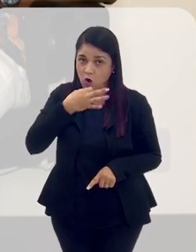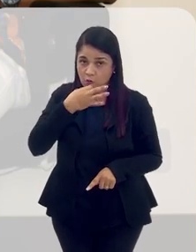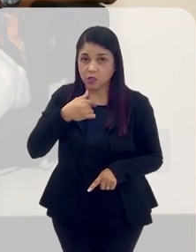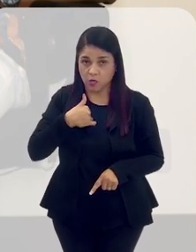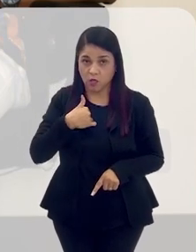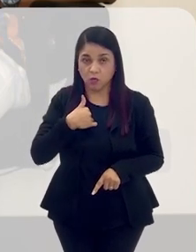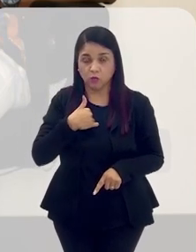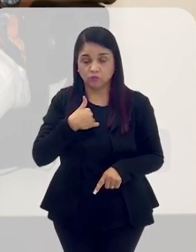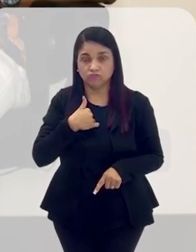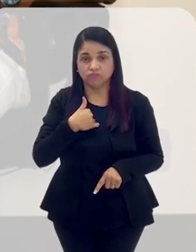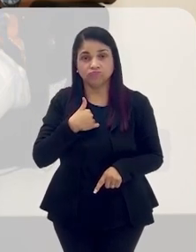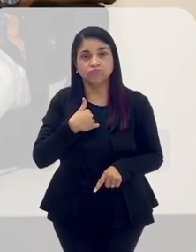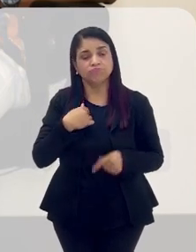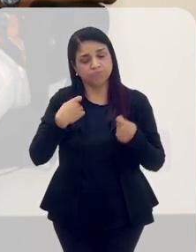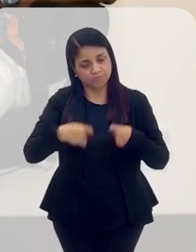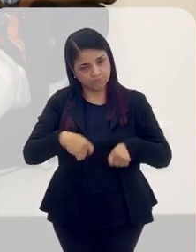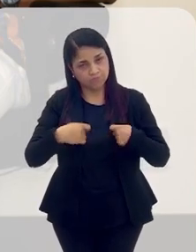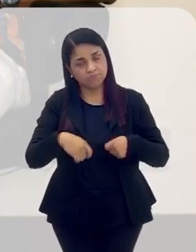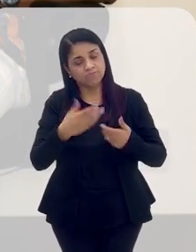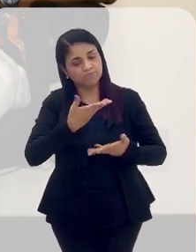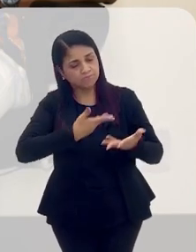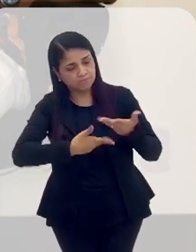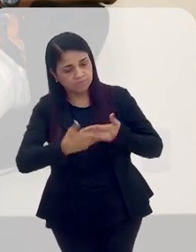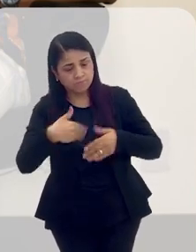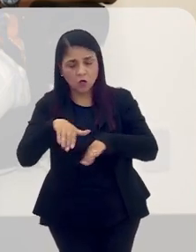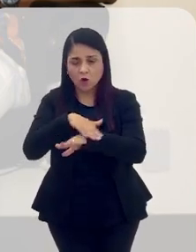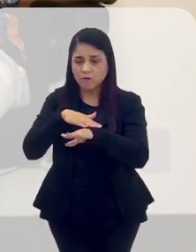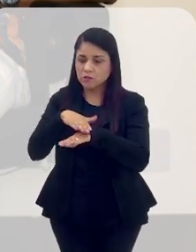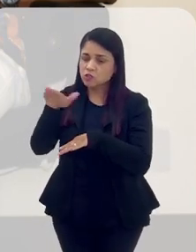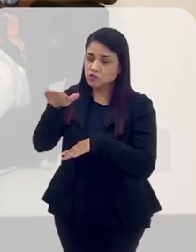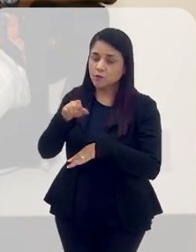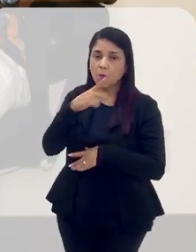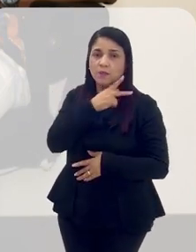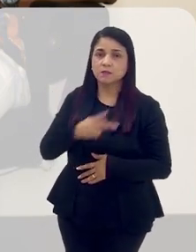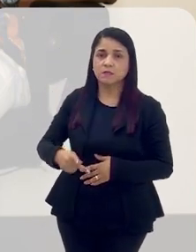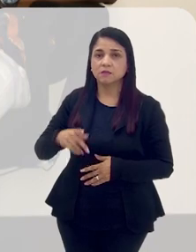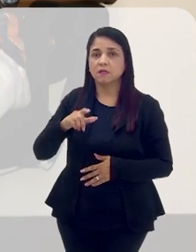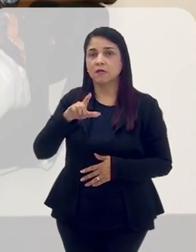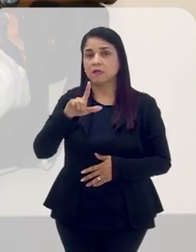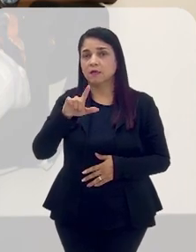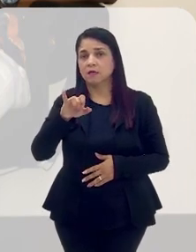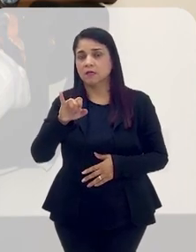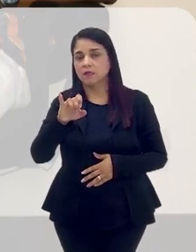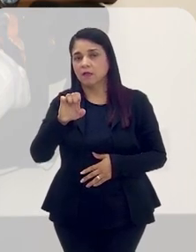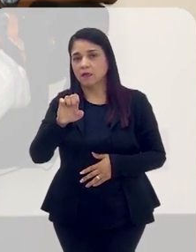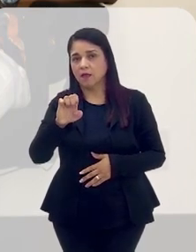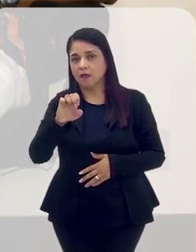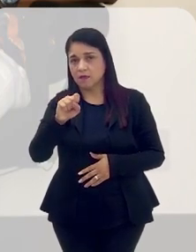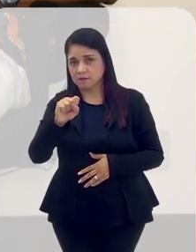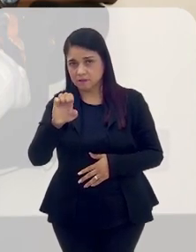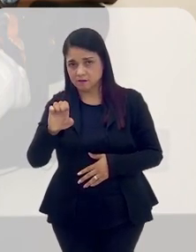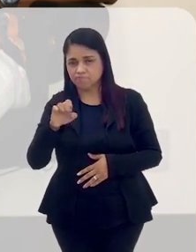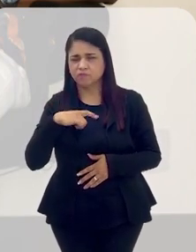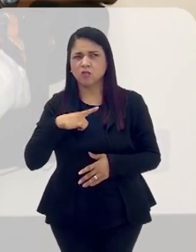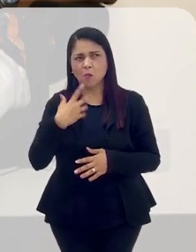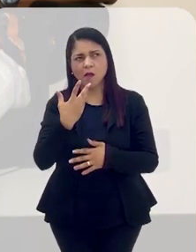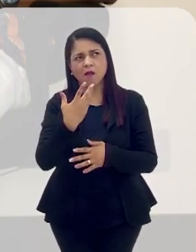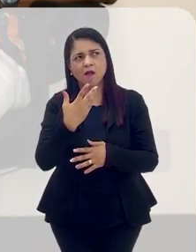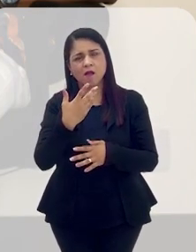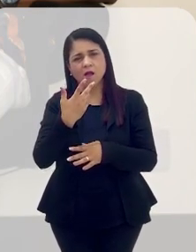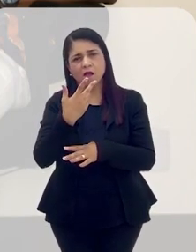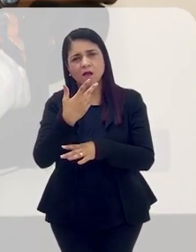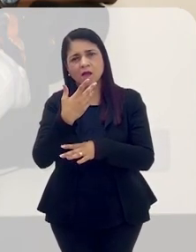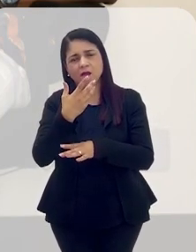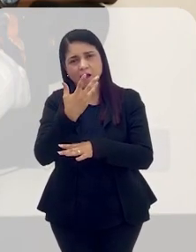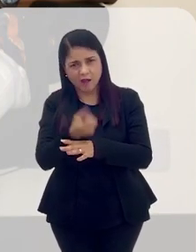sim, que deveria-se conversar, chamar o presidente da Liesa. Até porque eu tenho uma gravação de um dos